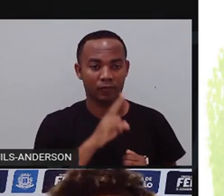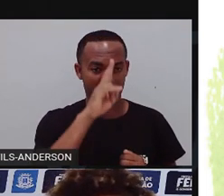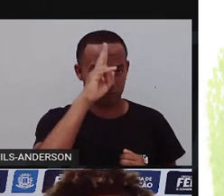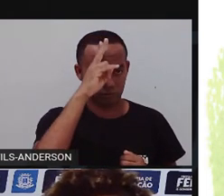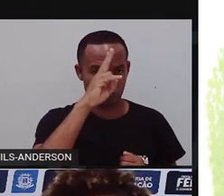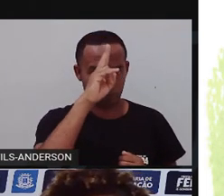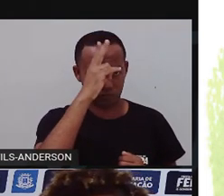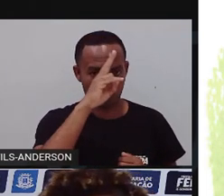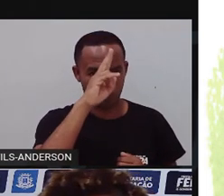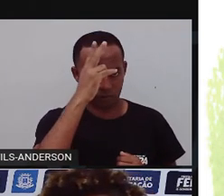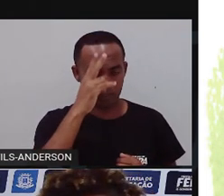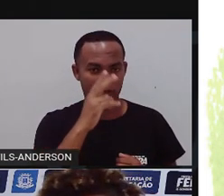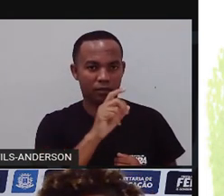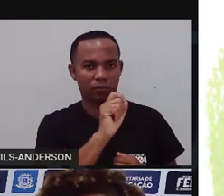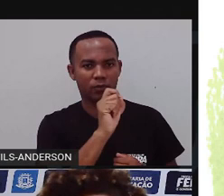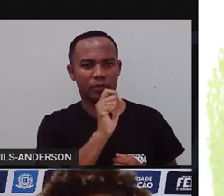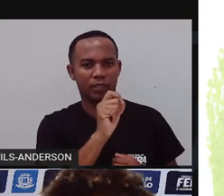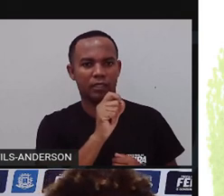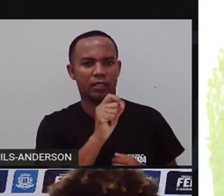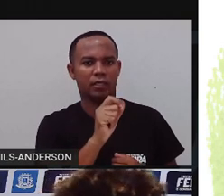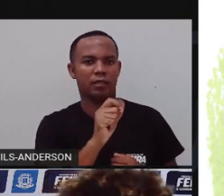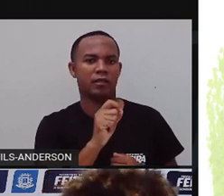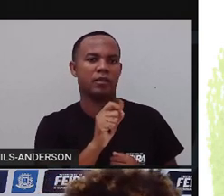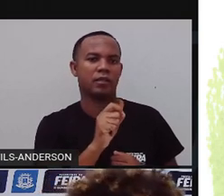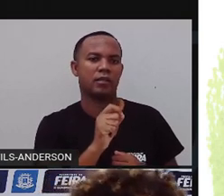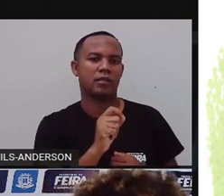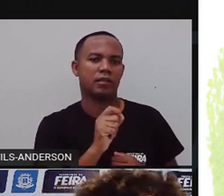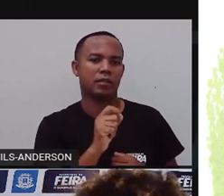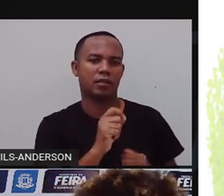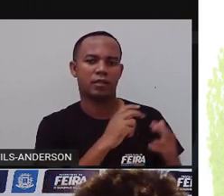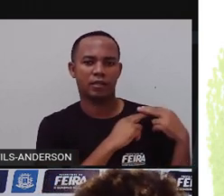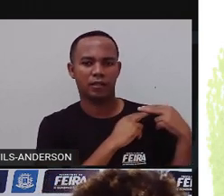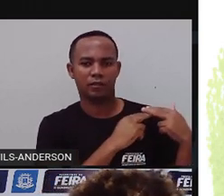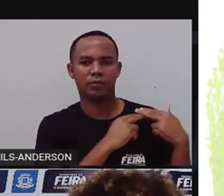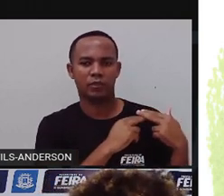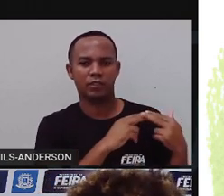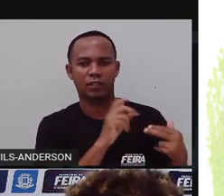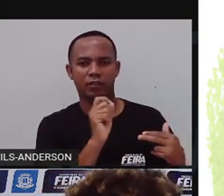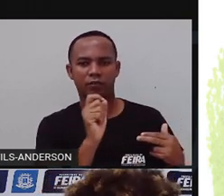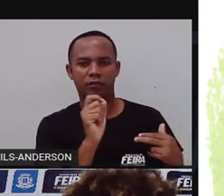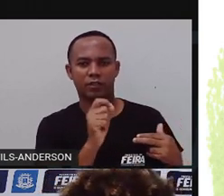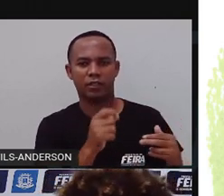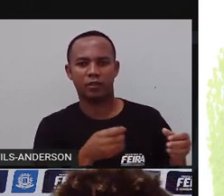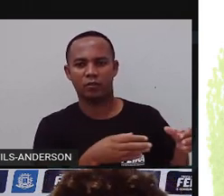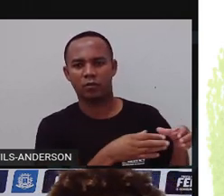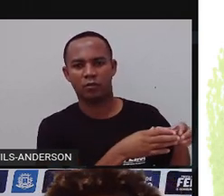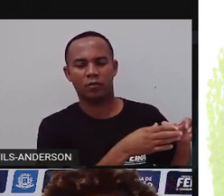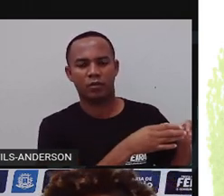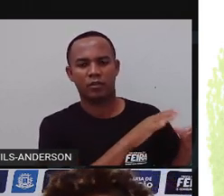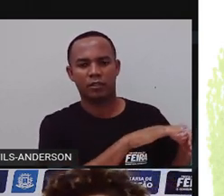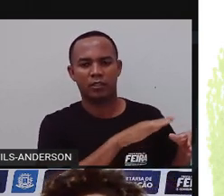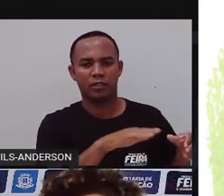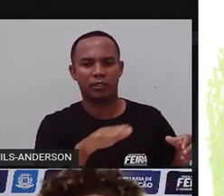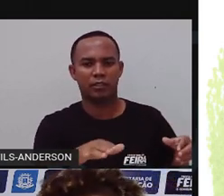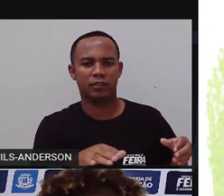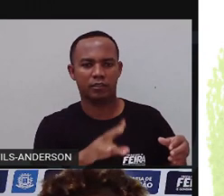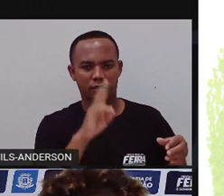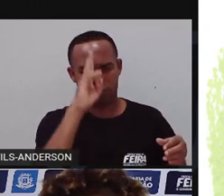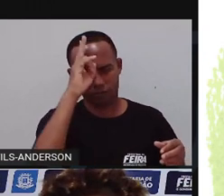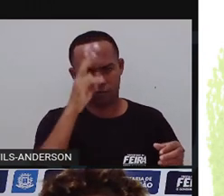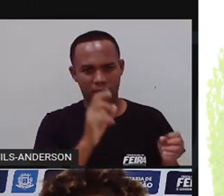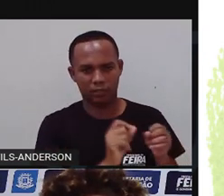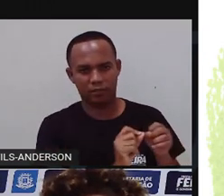ela foi escrita com a ajuda dos seguintes alunos da turminha do MPF. Não é isso? Bom, essas